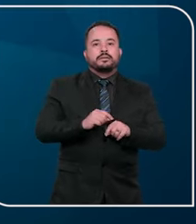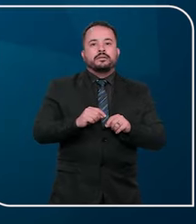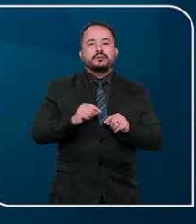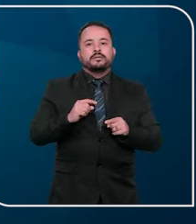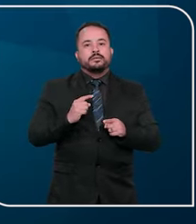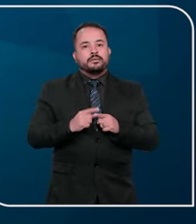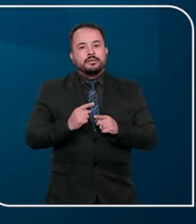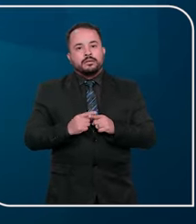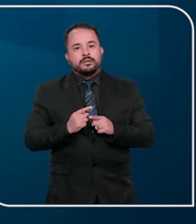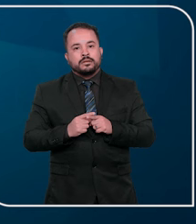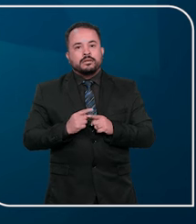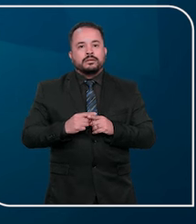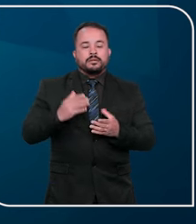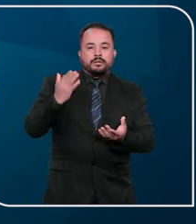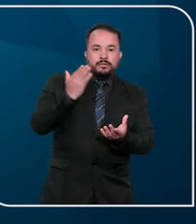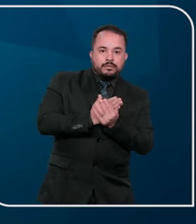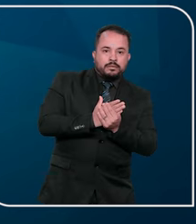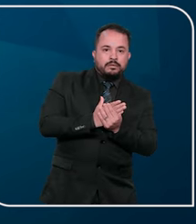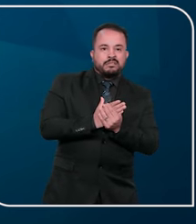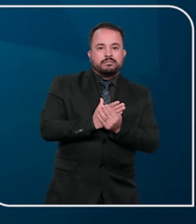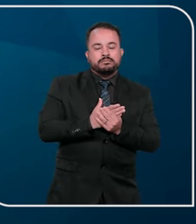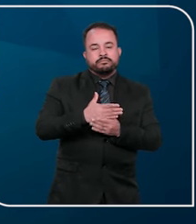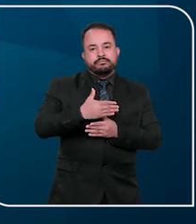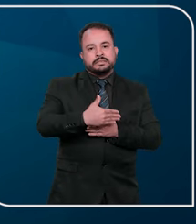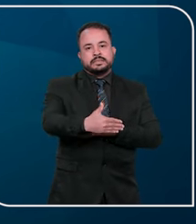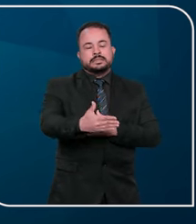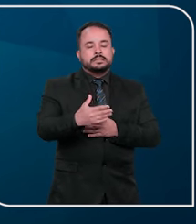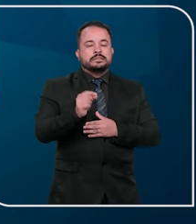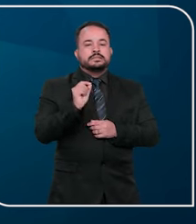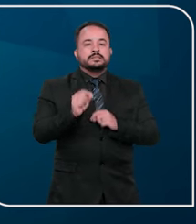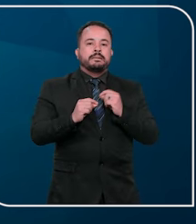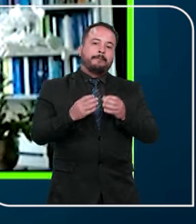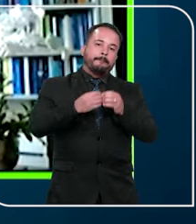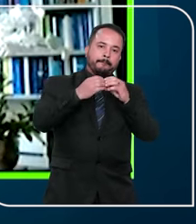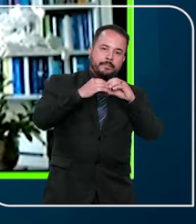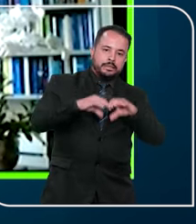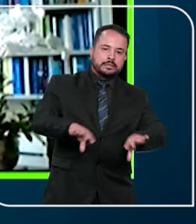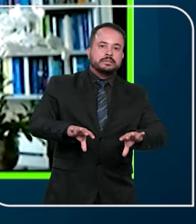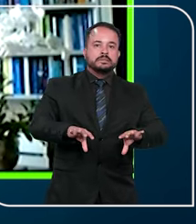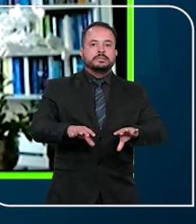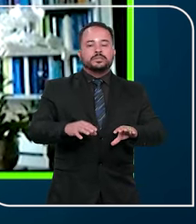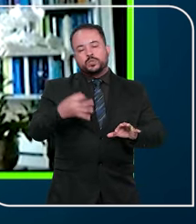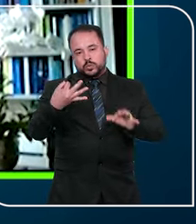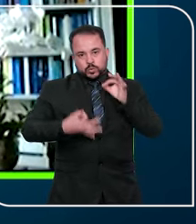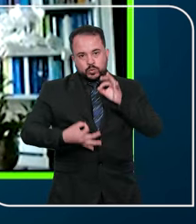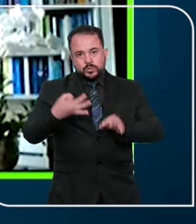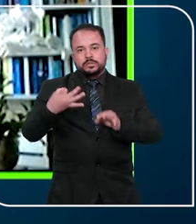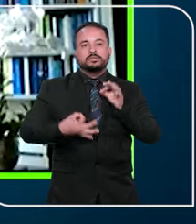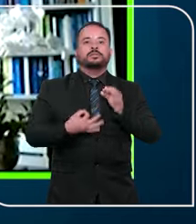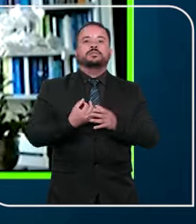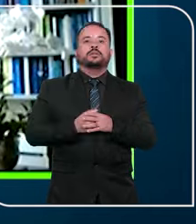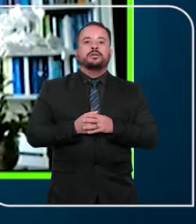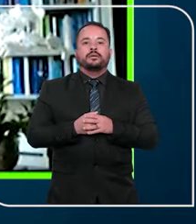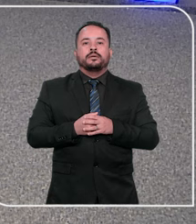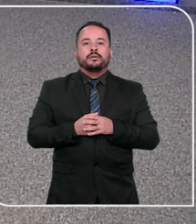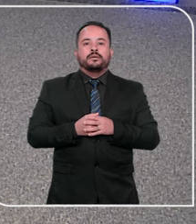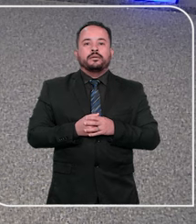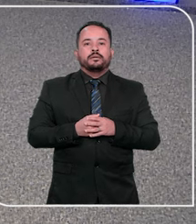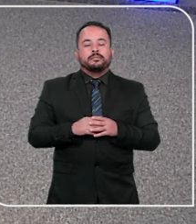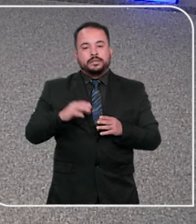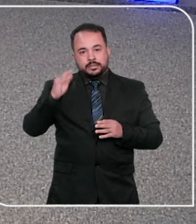e uma provável prática de atos processuais que seriam dispensáveis, causando prejuízo na atividade jurisdicional.